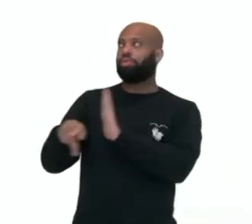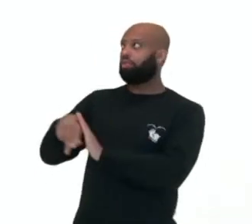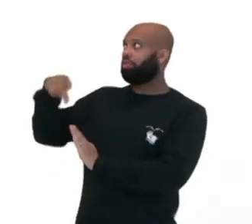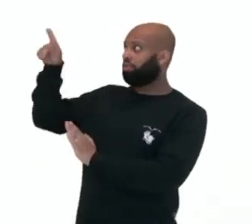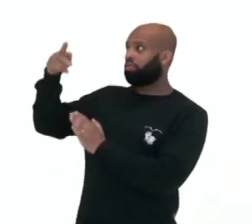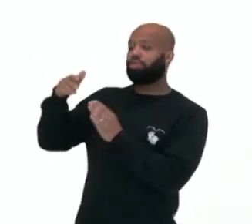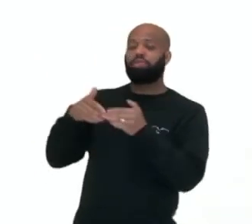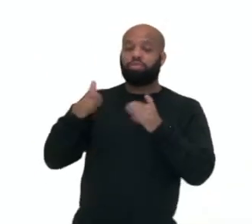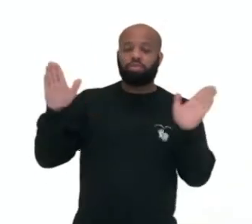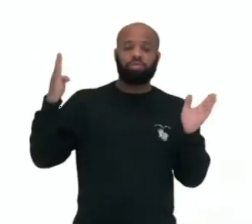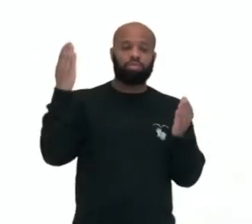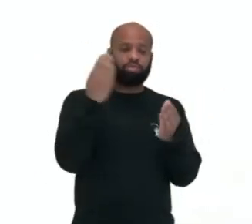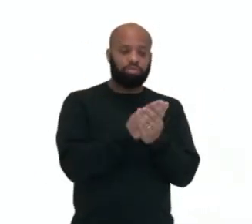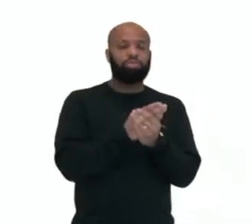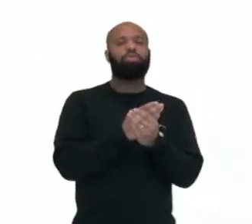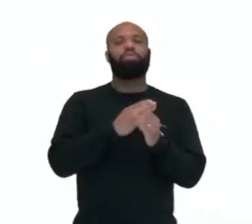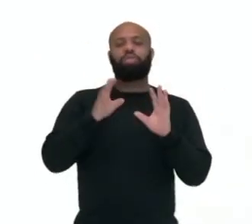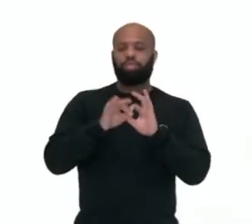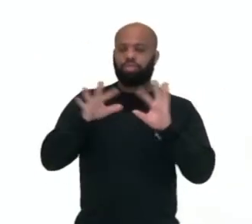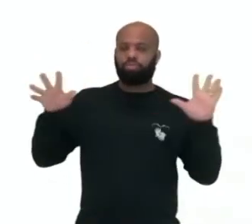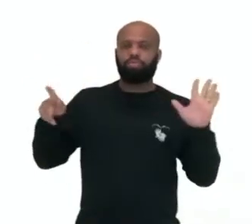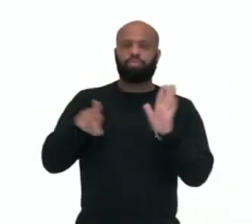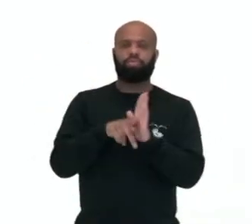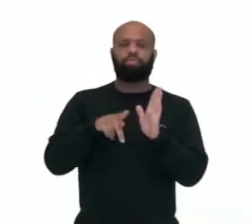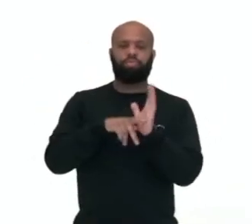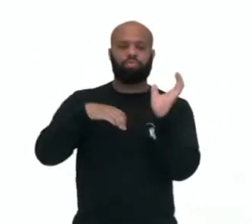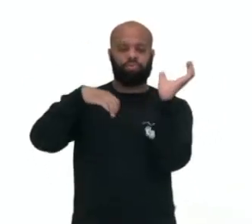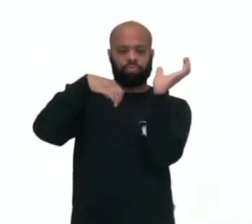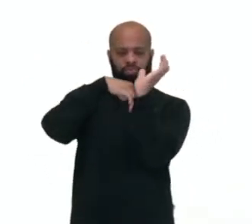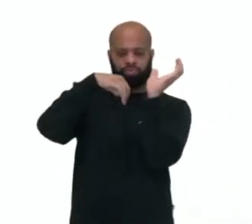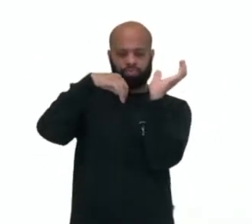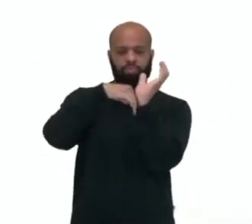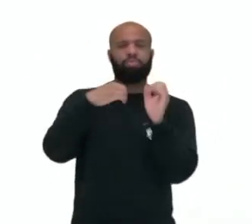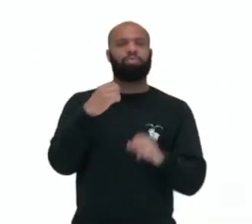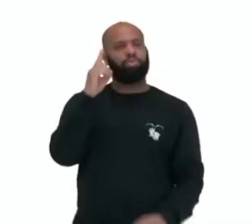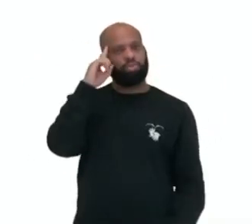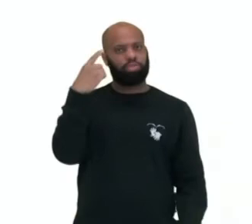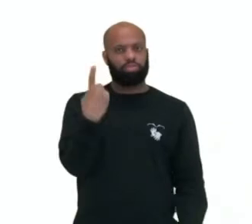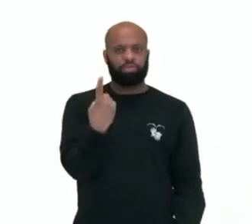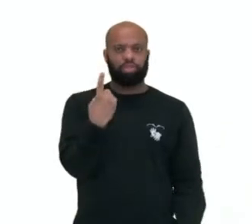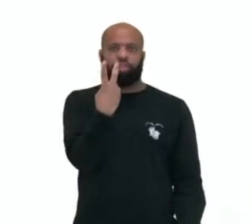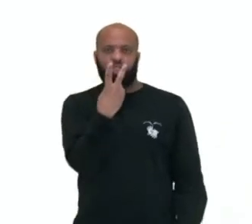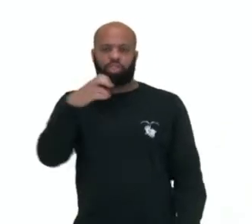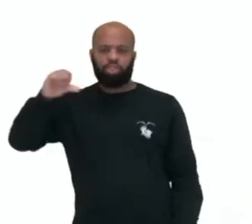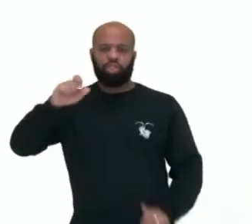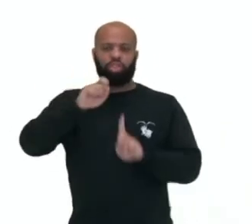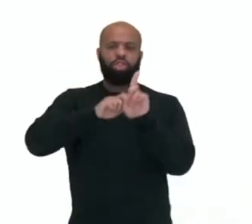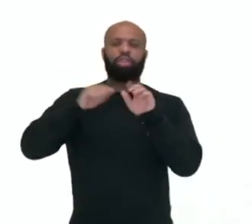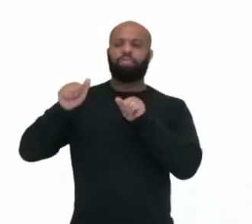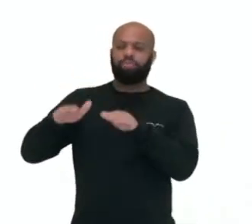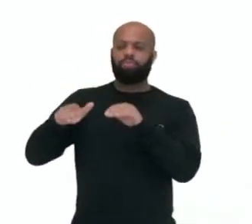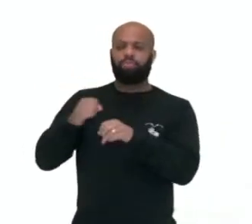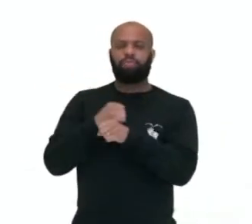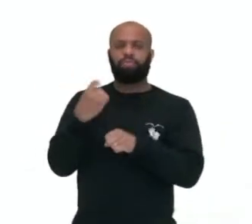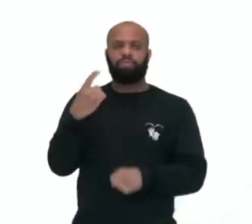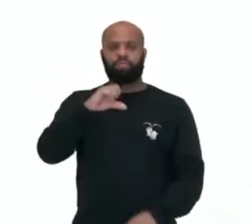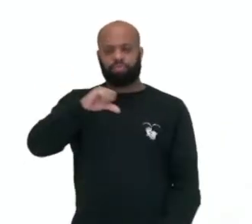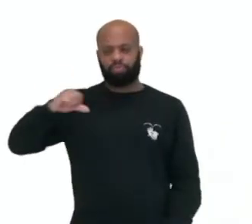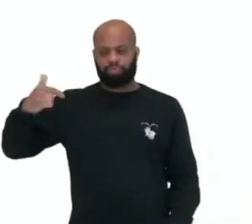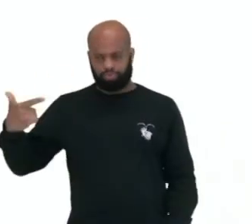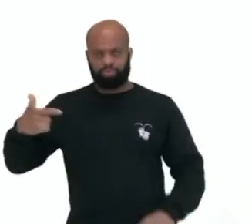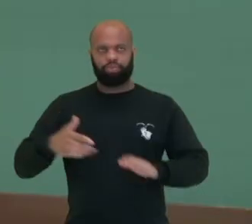Collor de Mello foi autorizado pela Câmara dos Deputados em 29 de setembro de 1992.